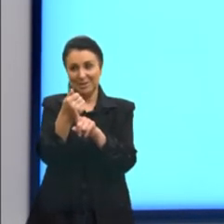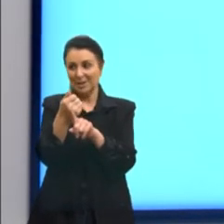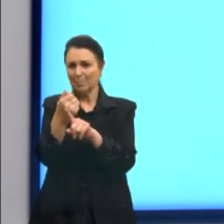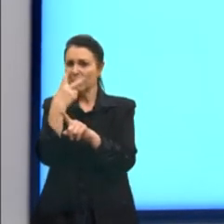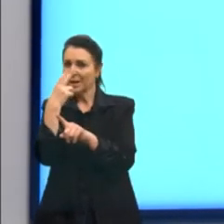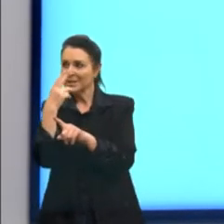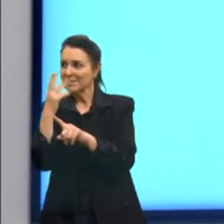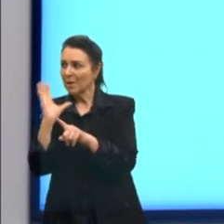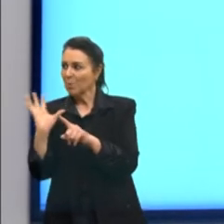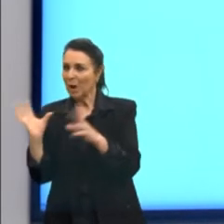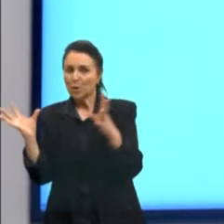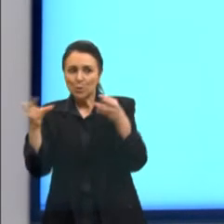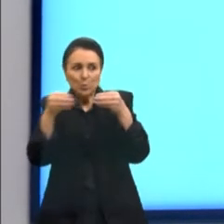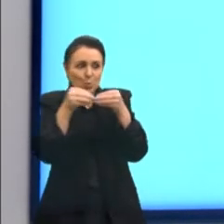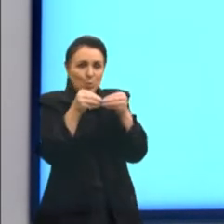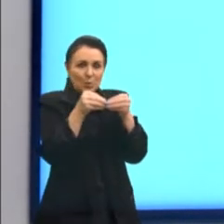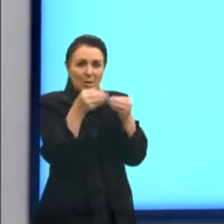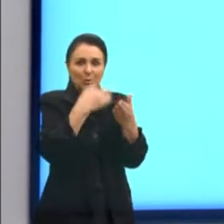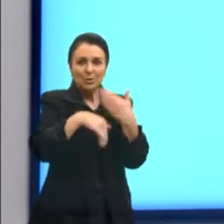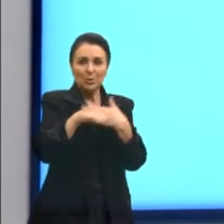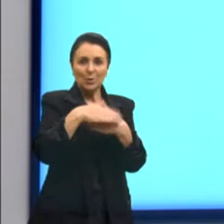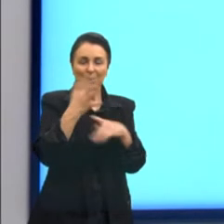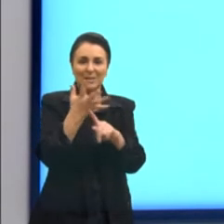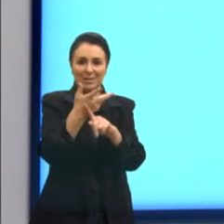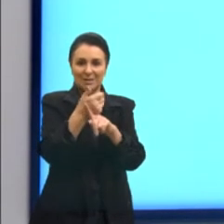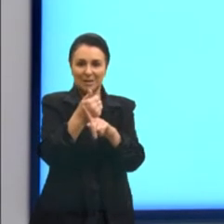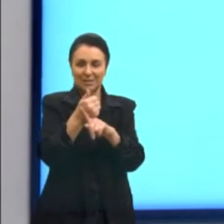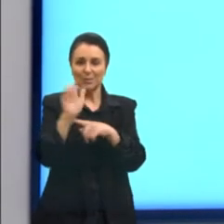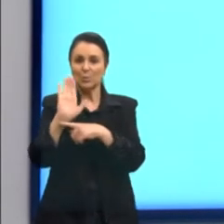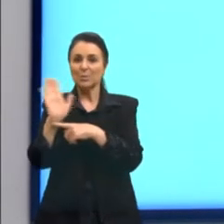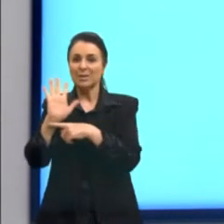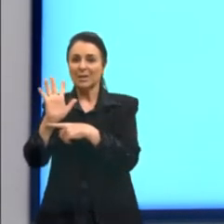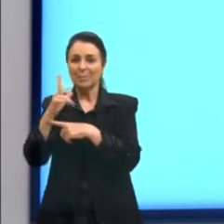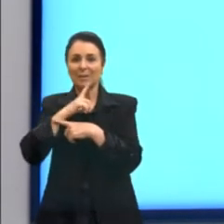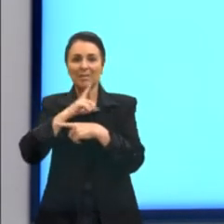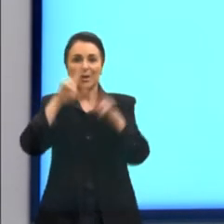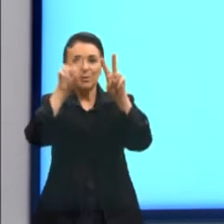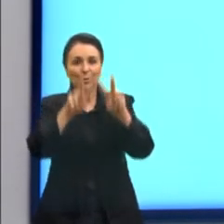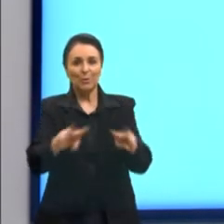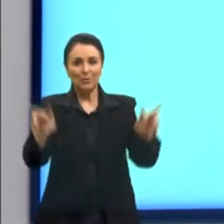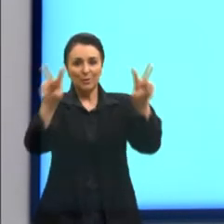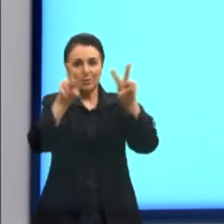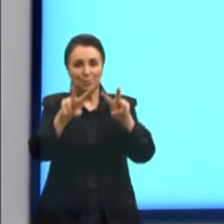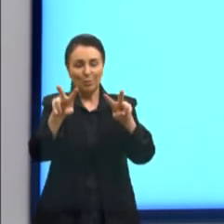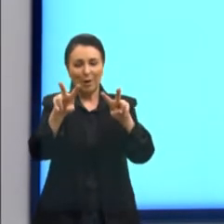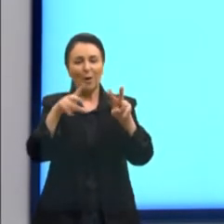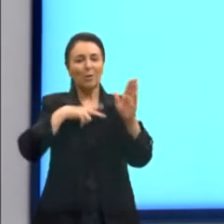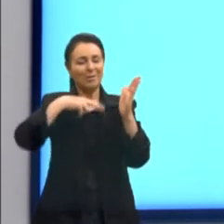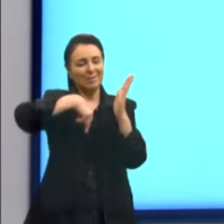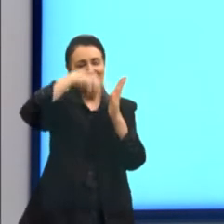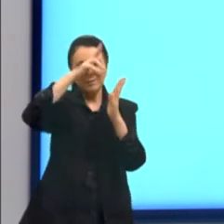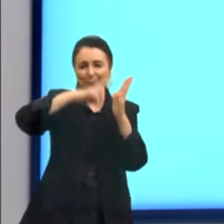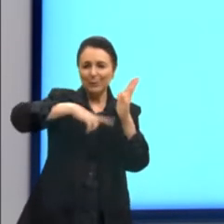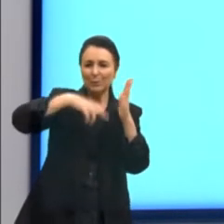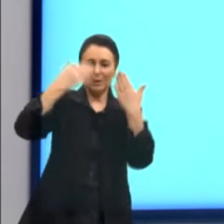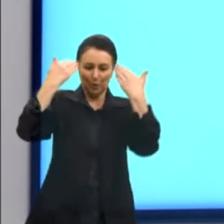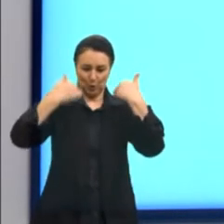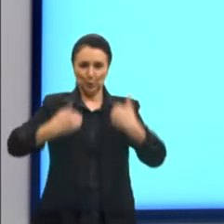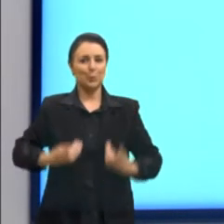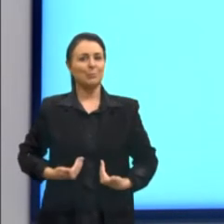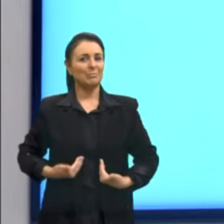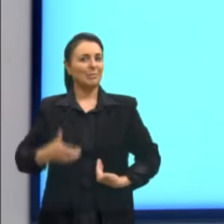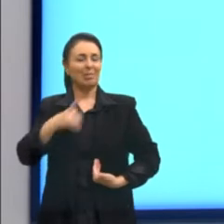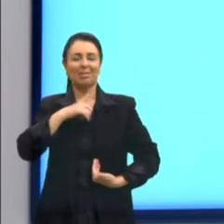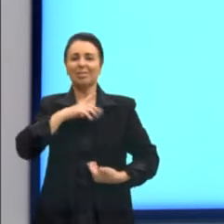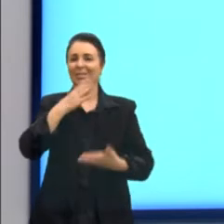outras. Porque, no cinema, a gente tem o aspecto visual, que a gente vai ter lá nas pinturas. A gente tem o aspecto corpóreo, que a gente vai